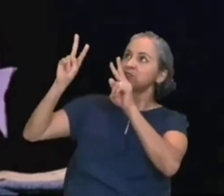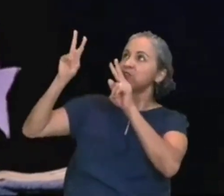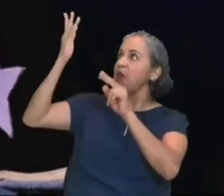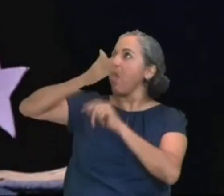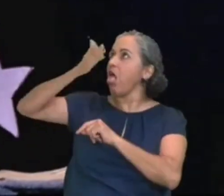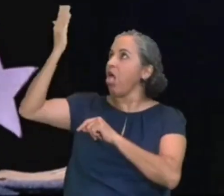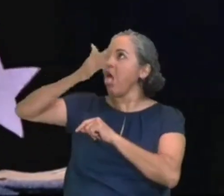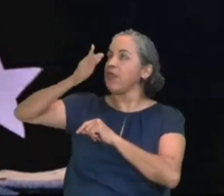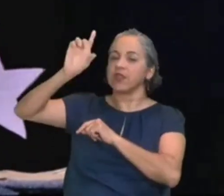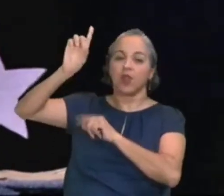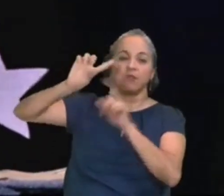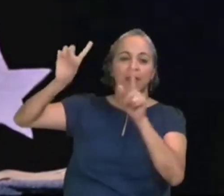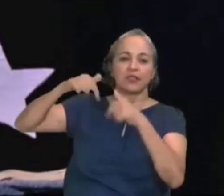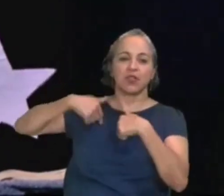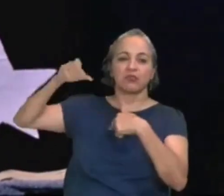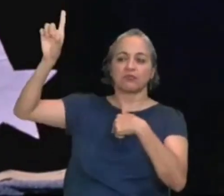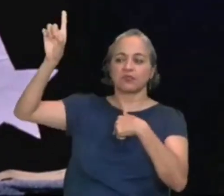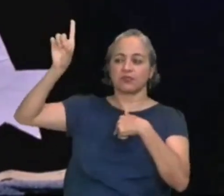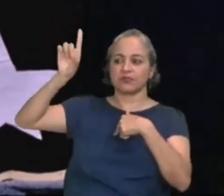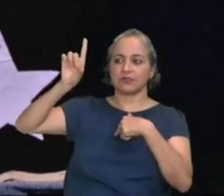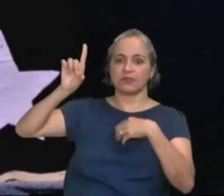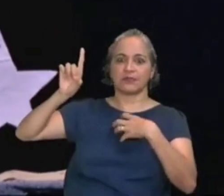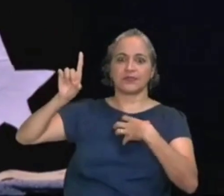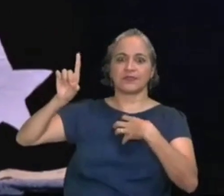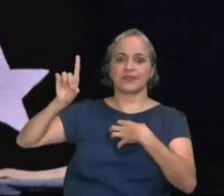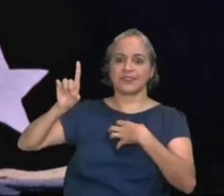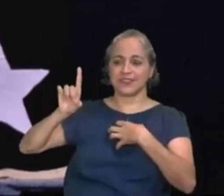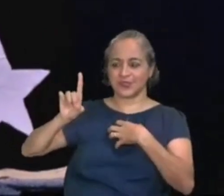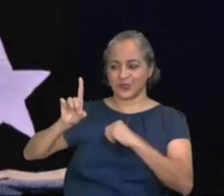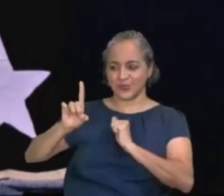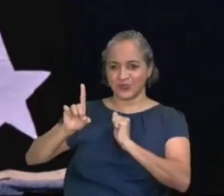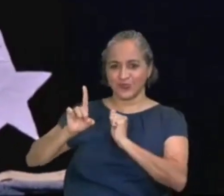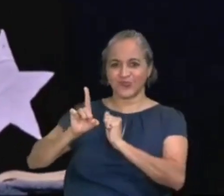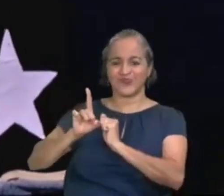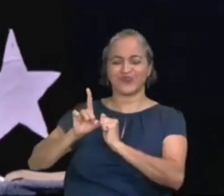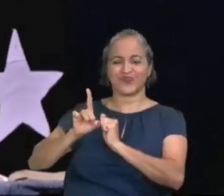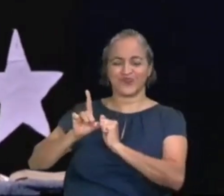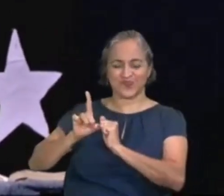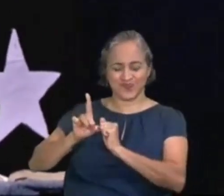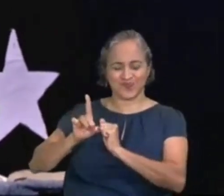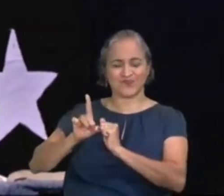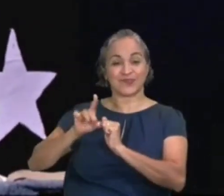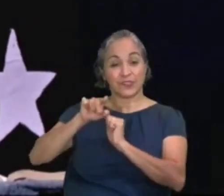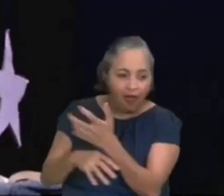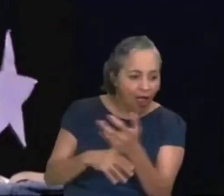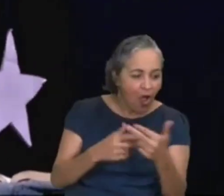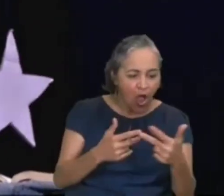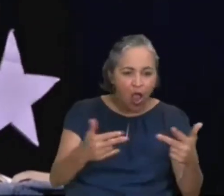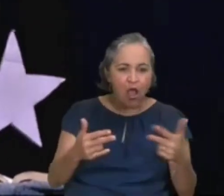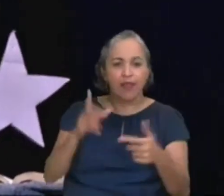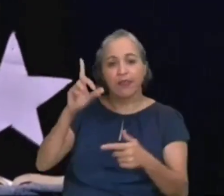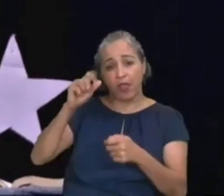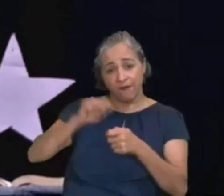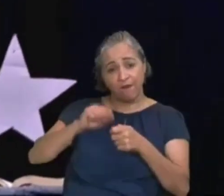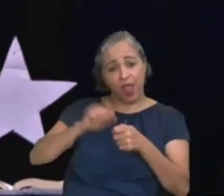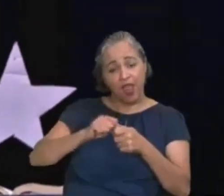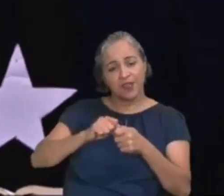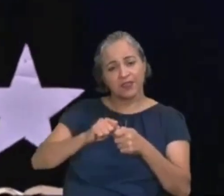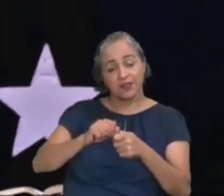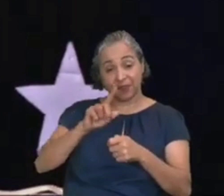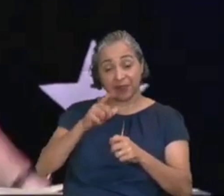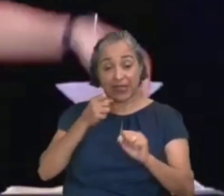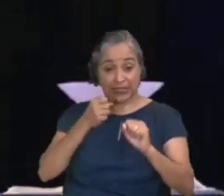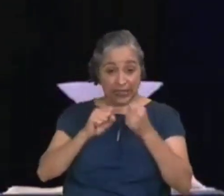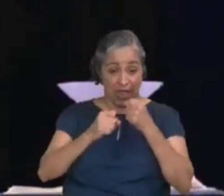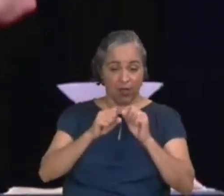você pode conhecer, esse Deus, através da sua criação, anote aí, através da sua criação, Salmo 19, 1, os